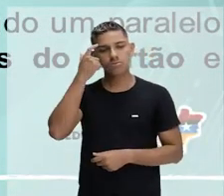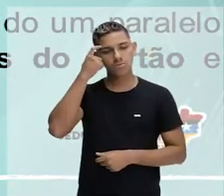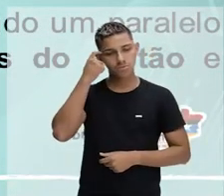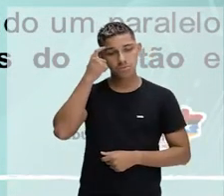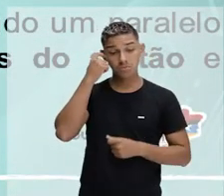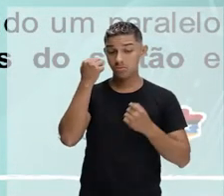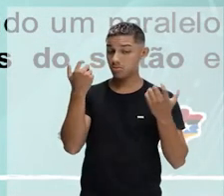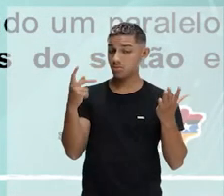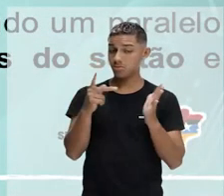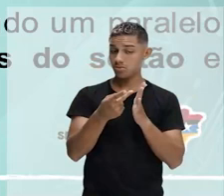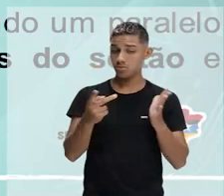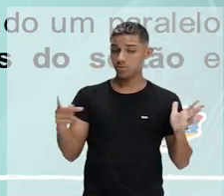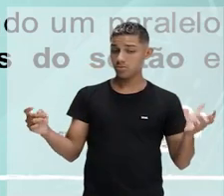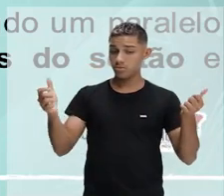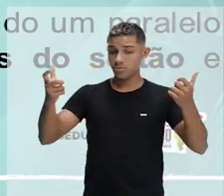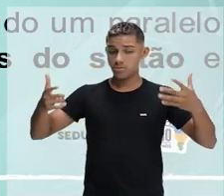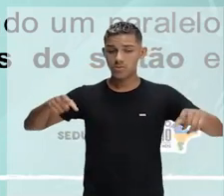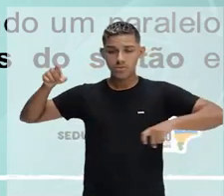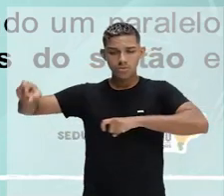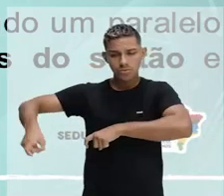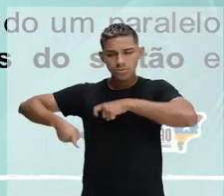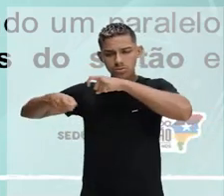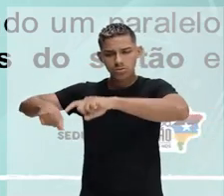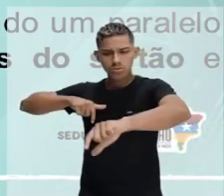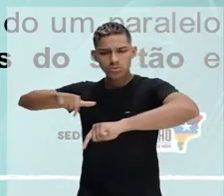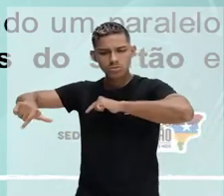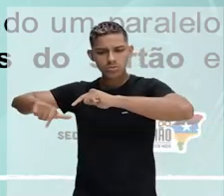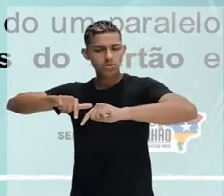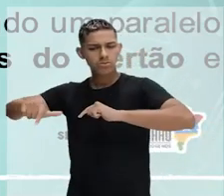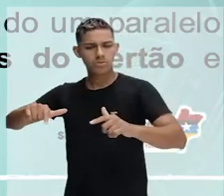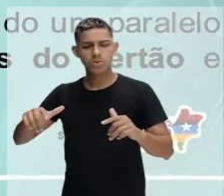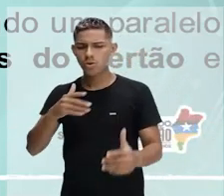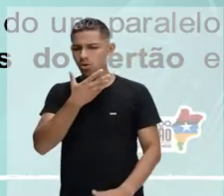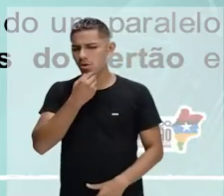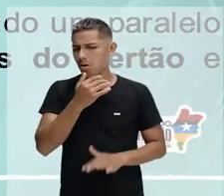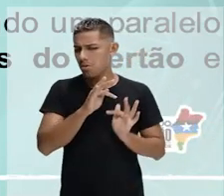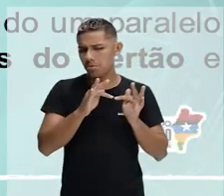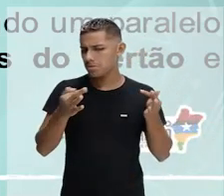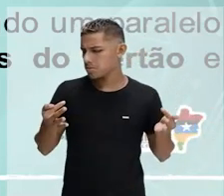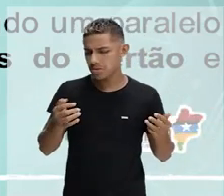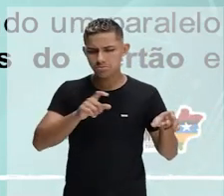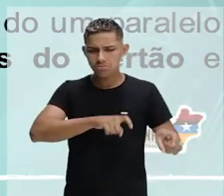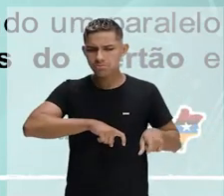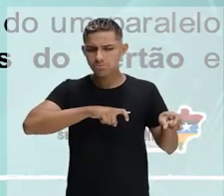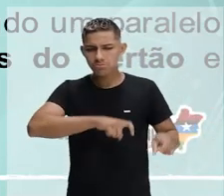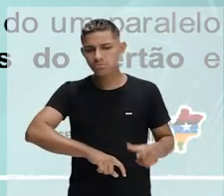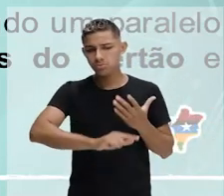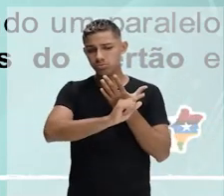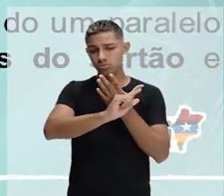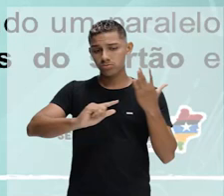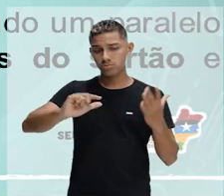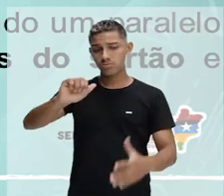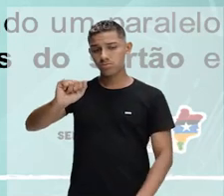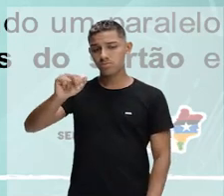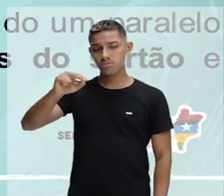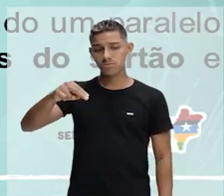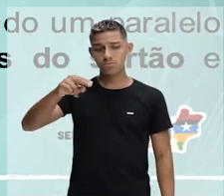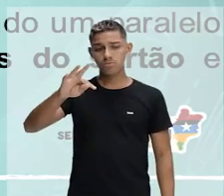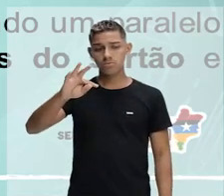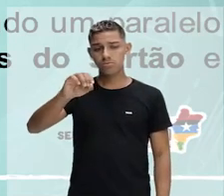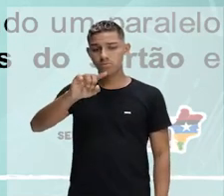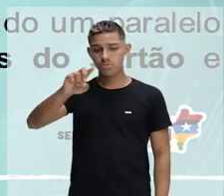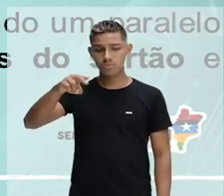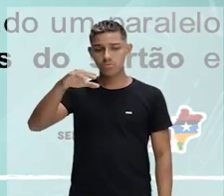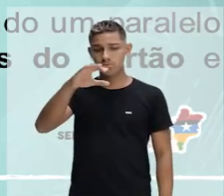roça. O homem simples do campo. O autor Antônio Gonçalves da Silva, que ficou conhecido por Patativa do Açaré,